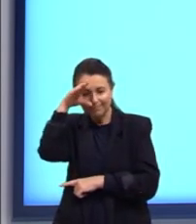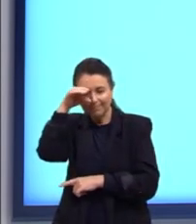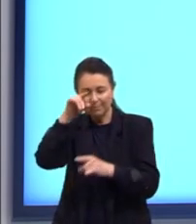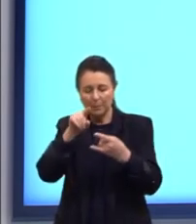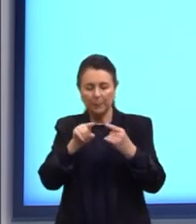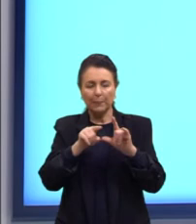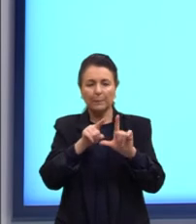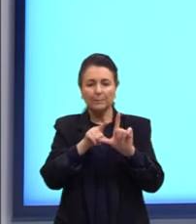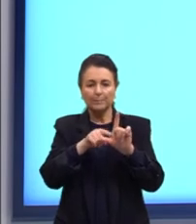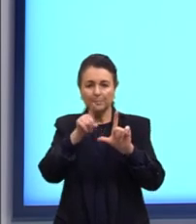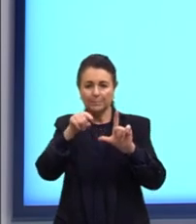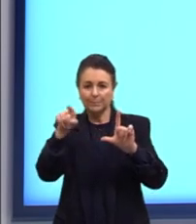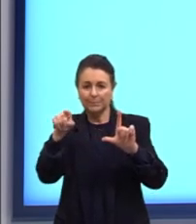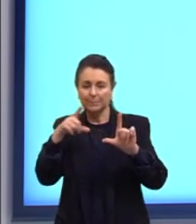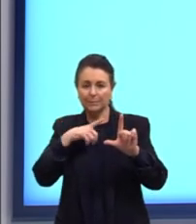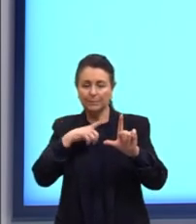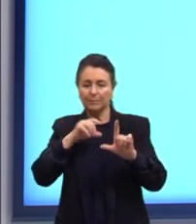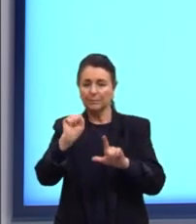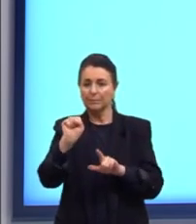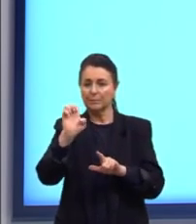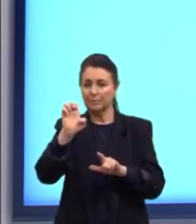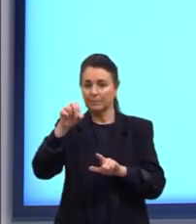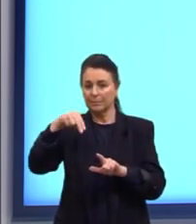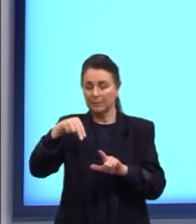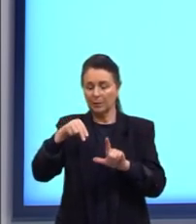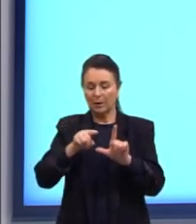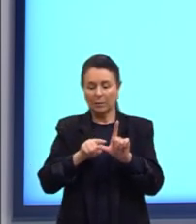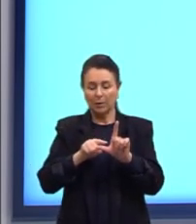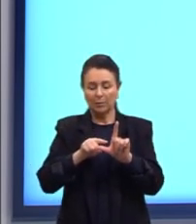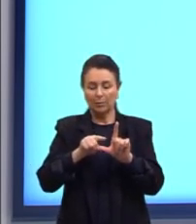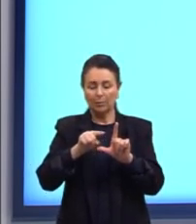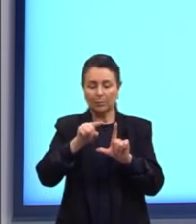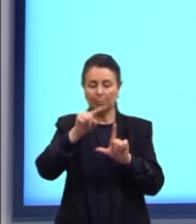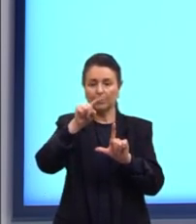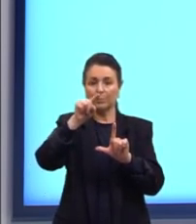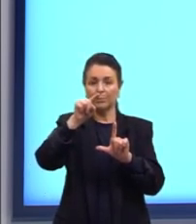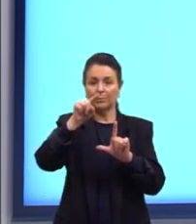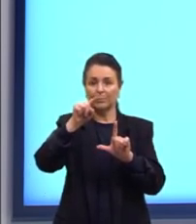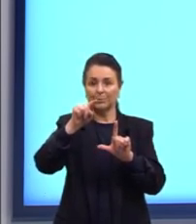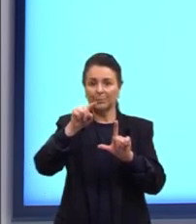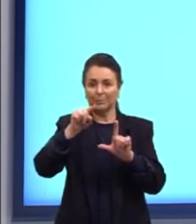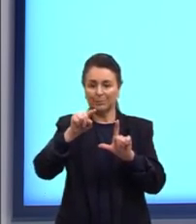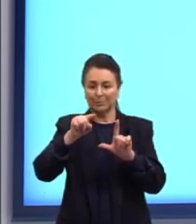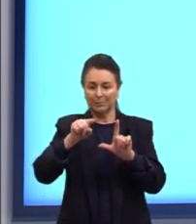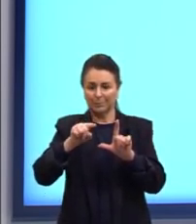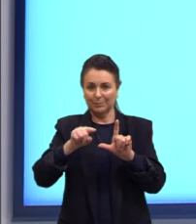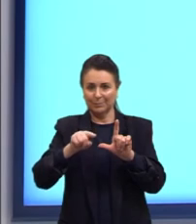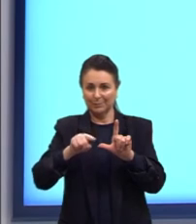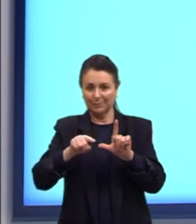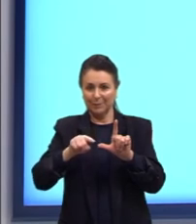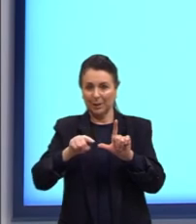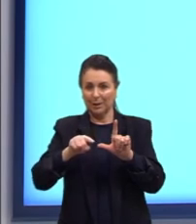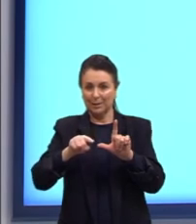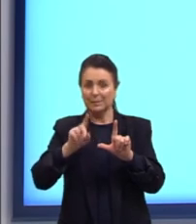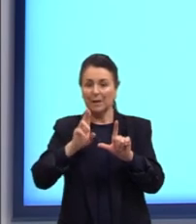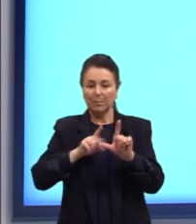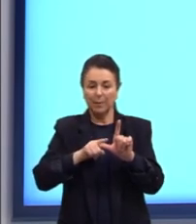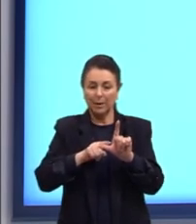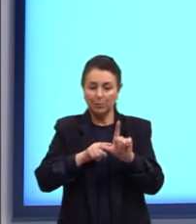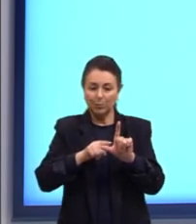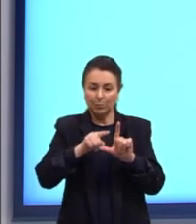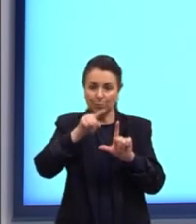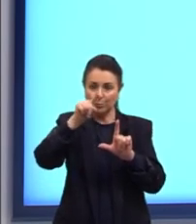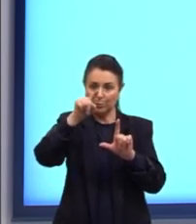gráfico né o gráfico do seno ele começa crescendo e depois decresce na primeira ondinha e aqui ele segue esse